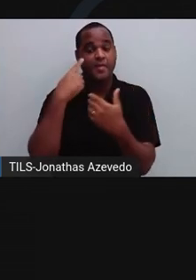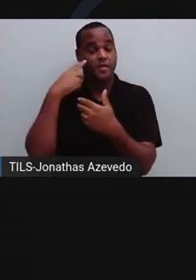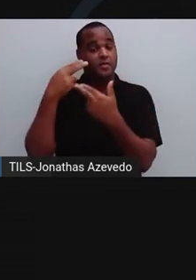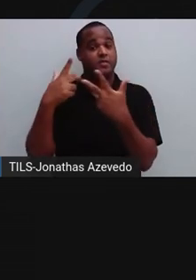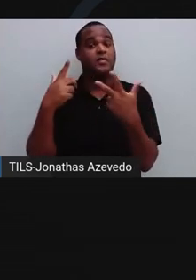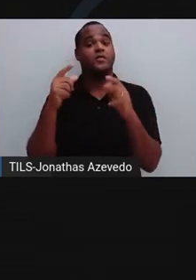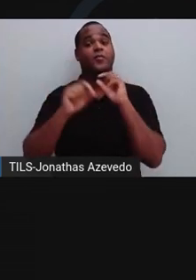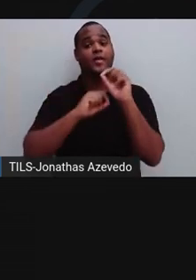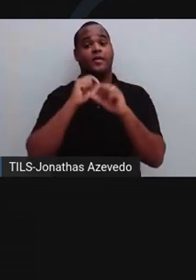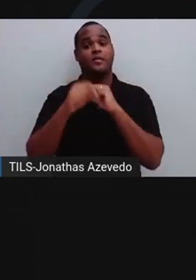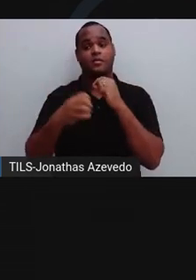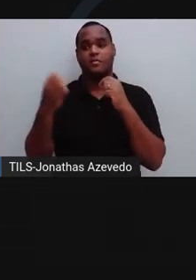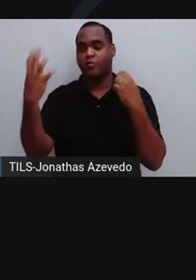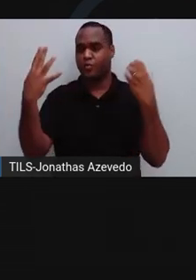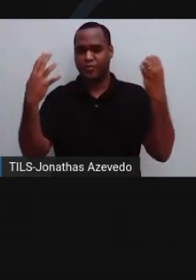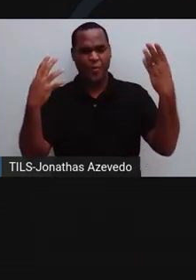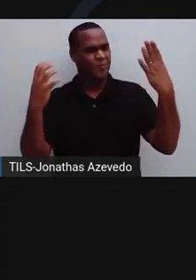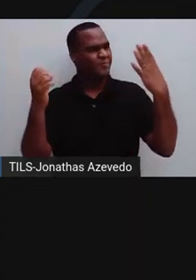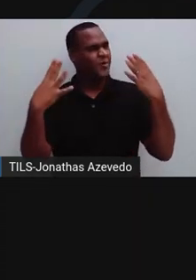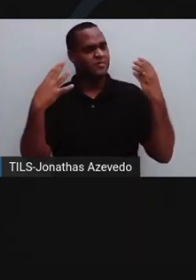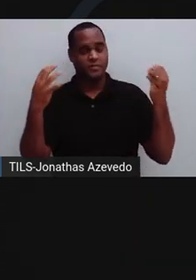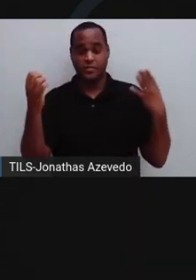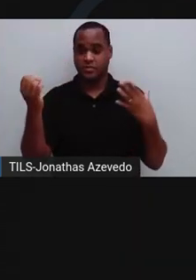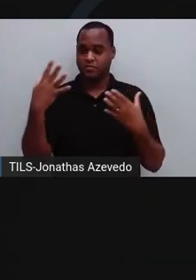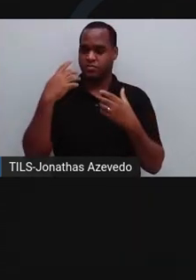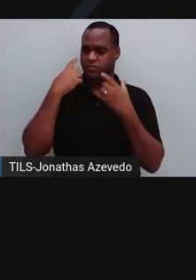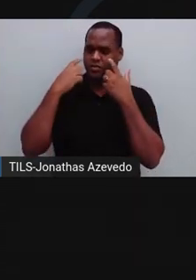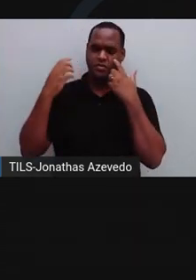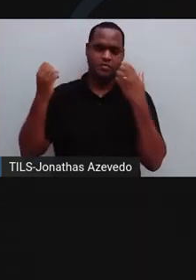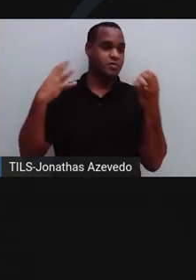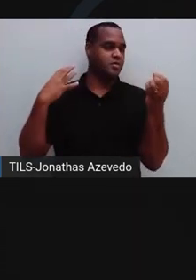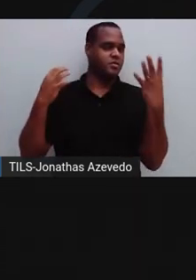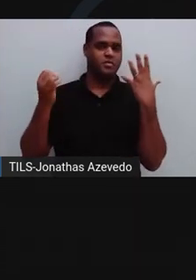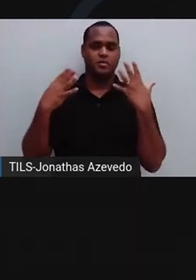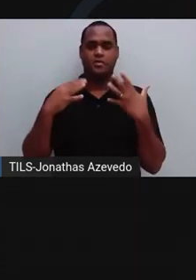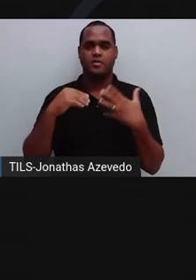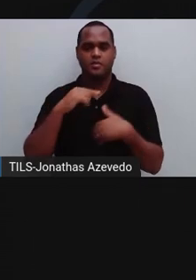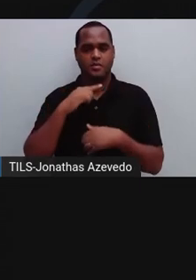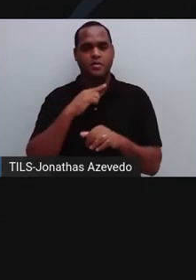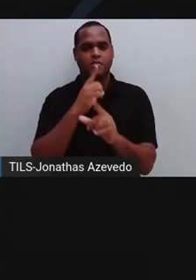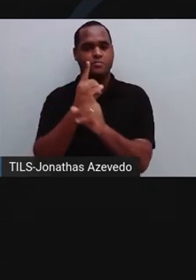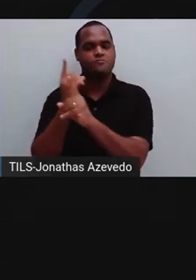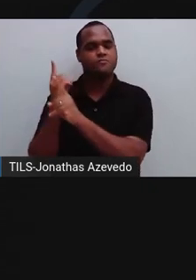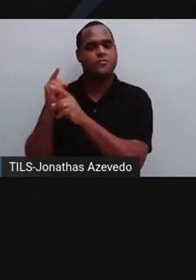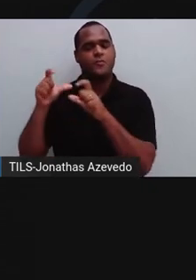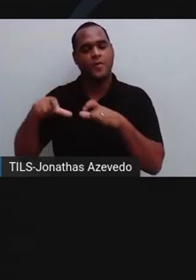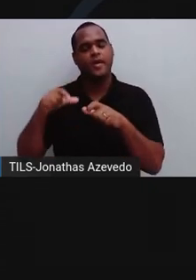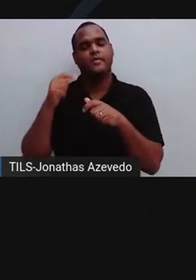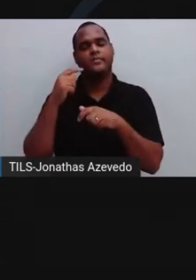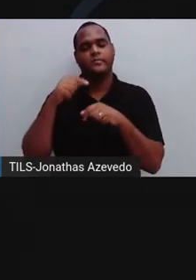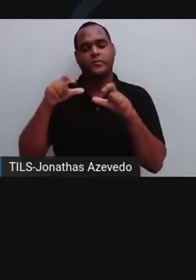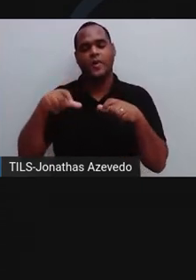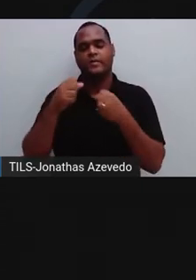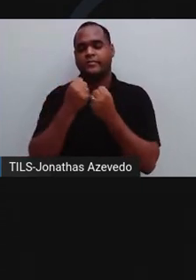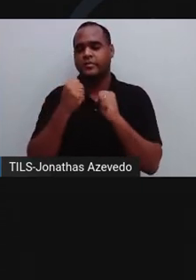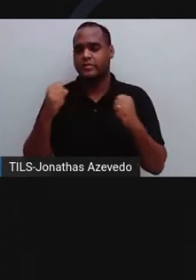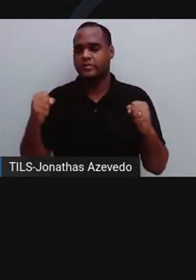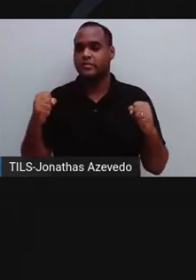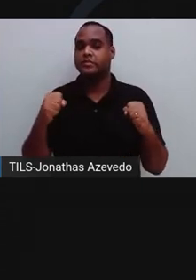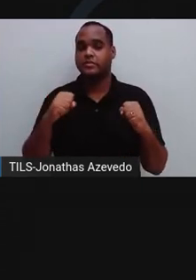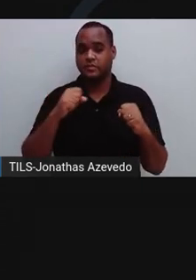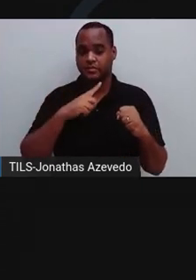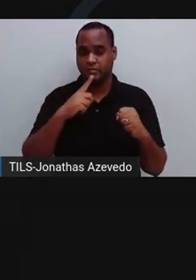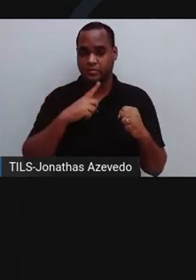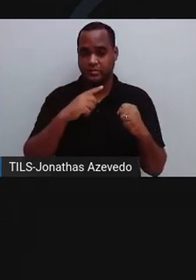gerada pelo excesso de luz artificial. Muito comum encontrar esse tipo de poluição nas grandes cidades com o